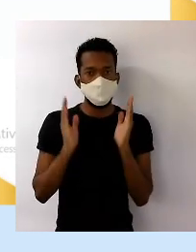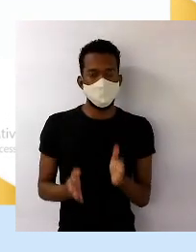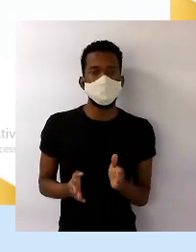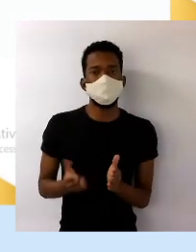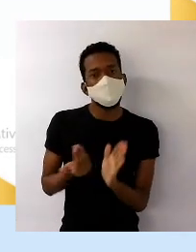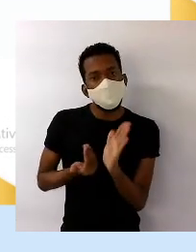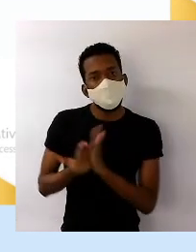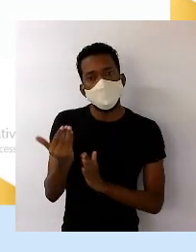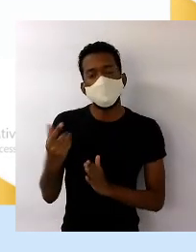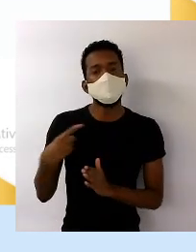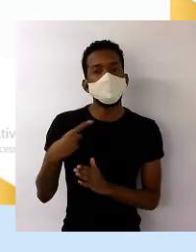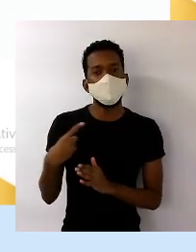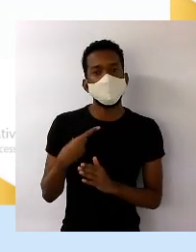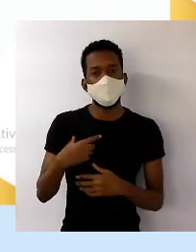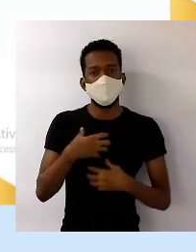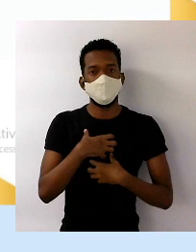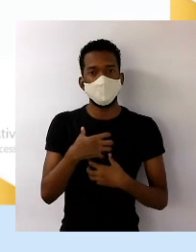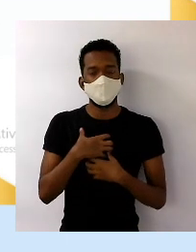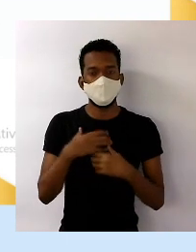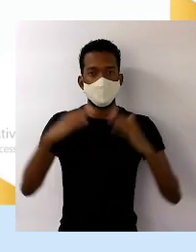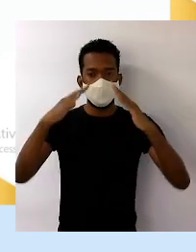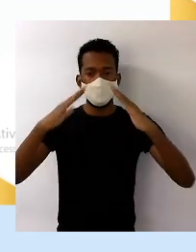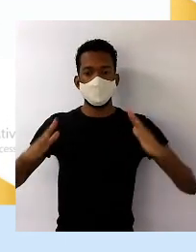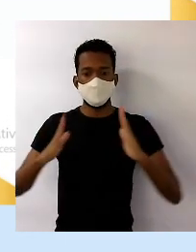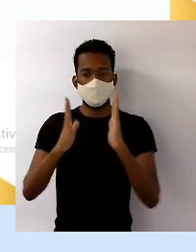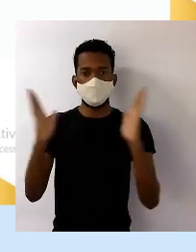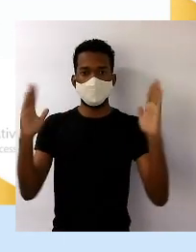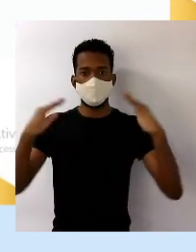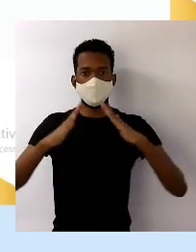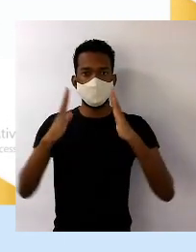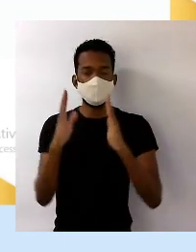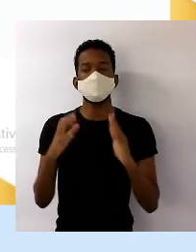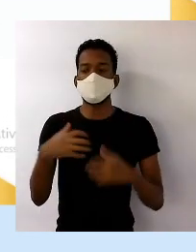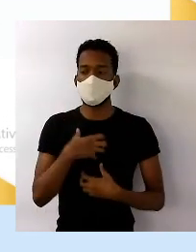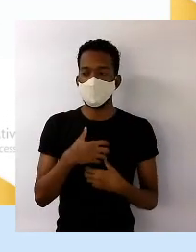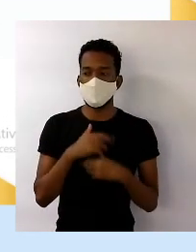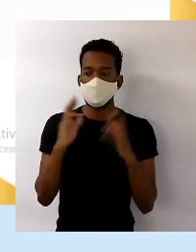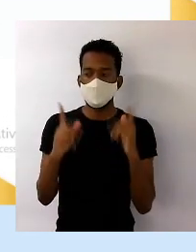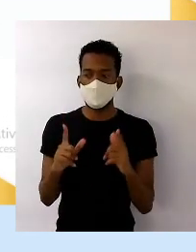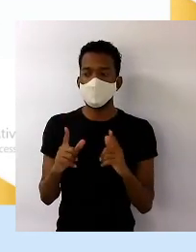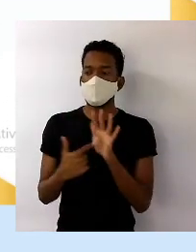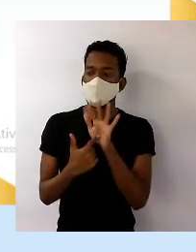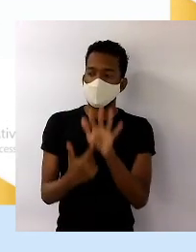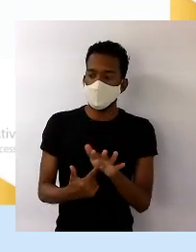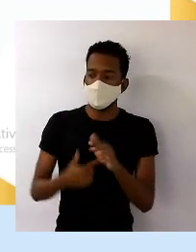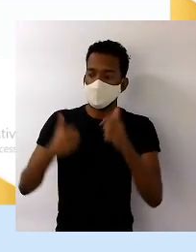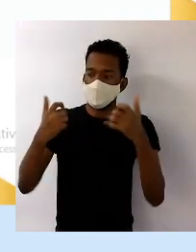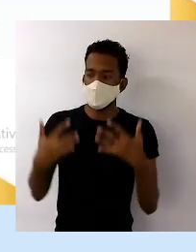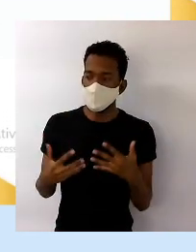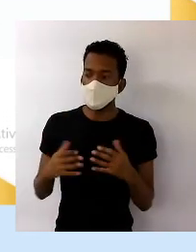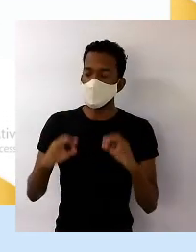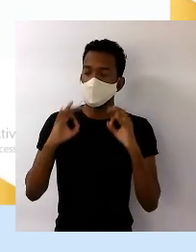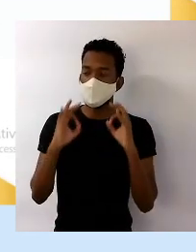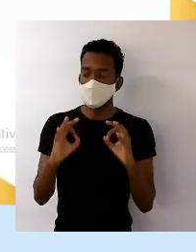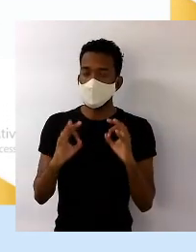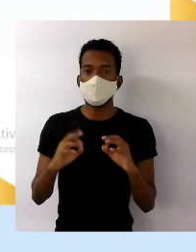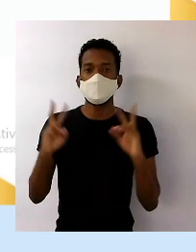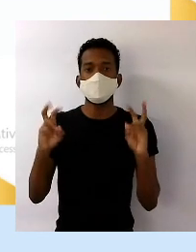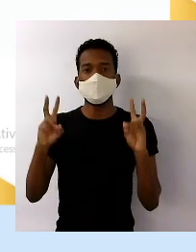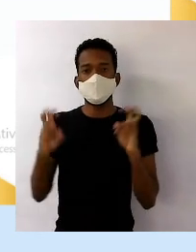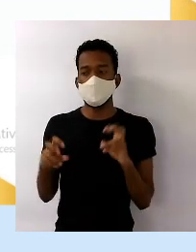formatos diferentes. E a gente explica, isso explica muito sobre toda a conjuntura